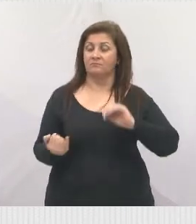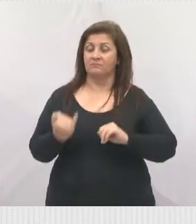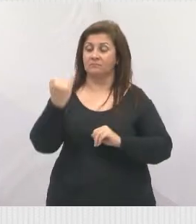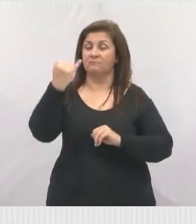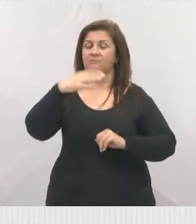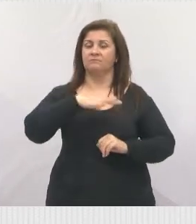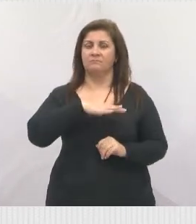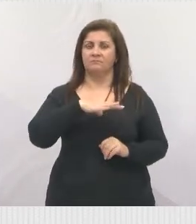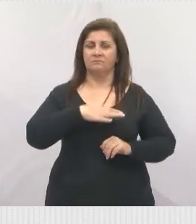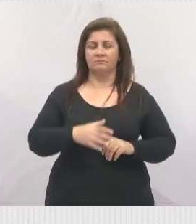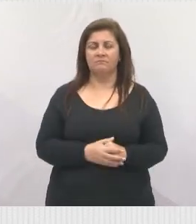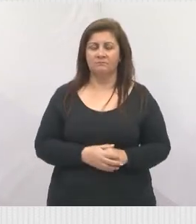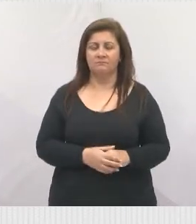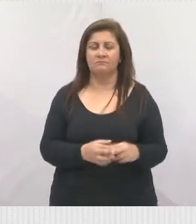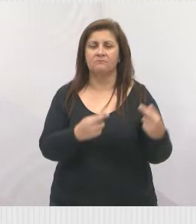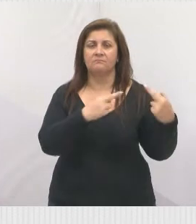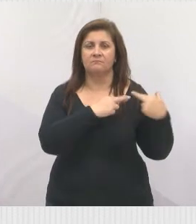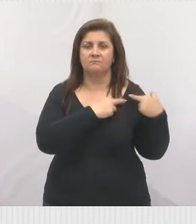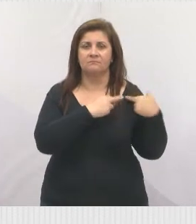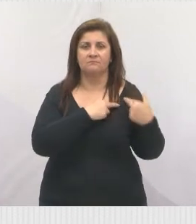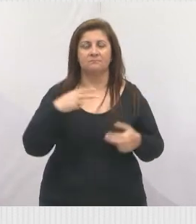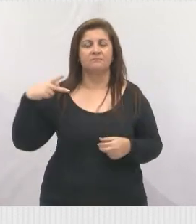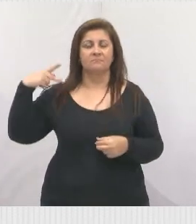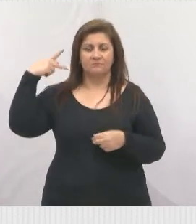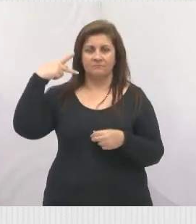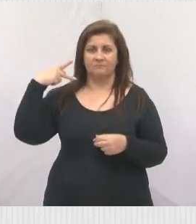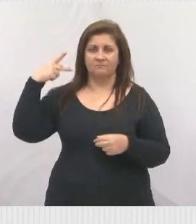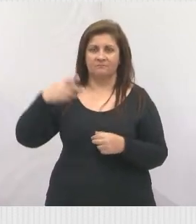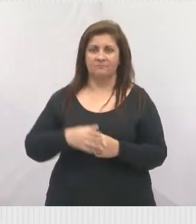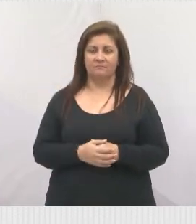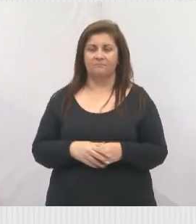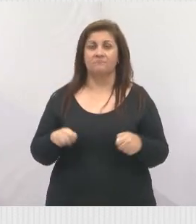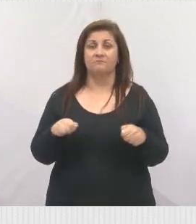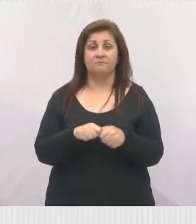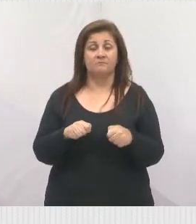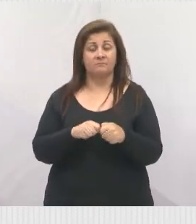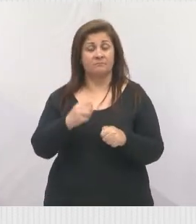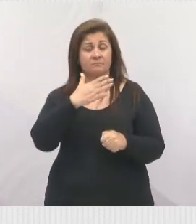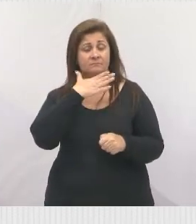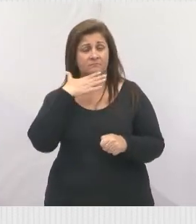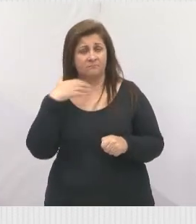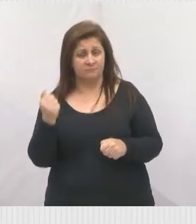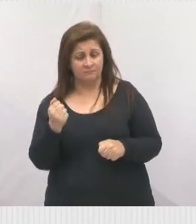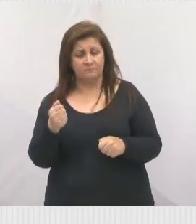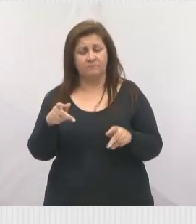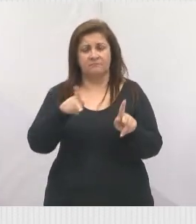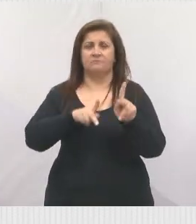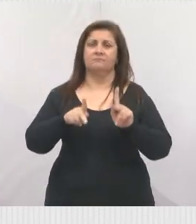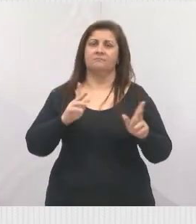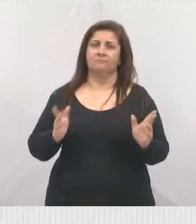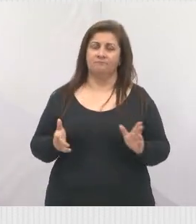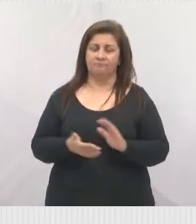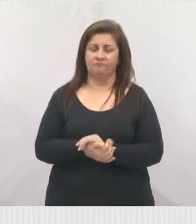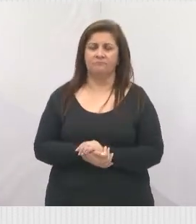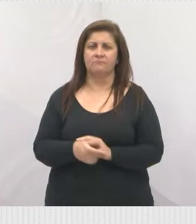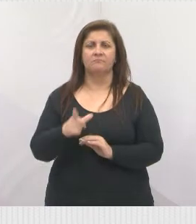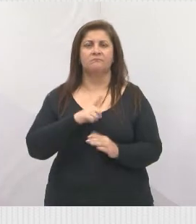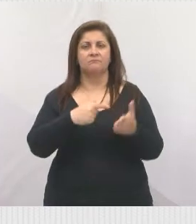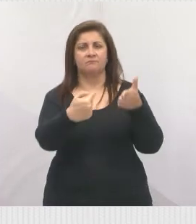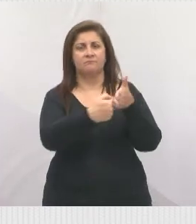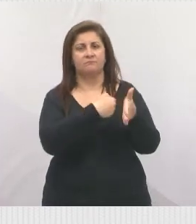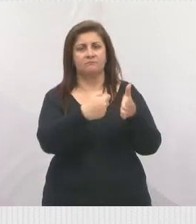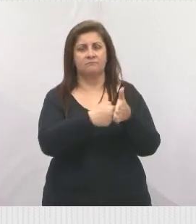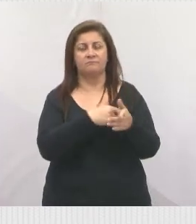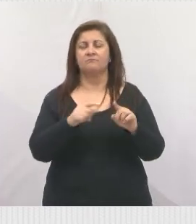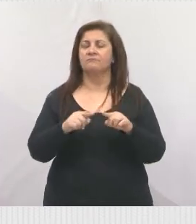né, eu acho que esse é o papel do vereador, né, de trabalhar para dar melhorias, né, para a população. Houve alguns questionamentos,